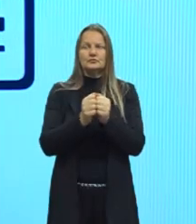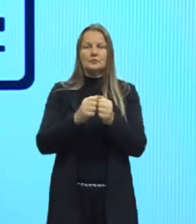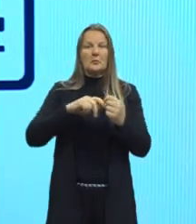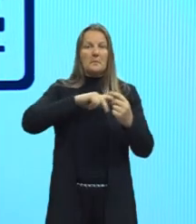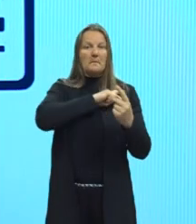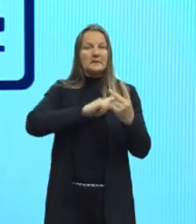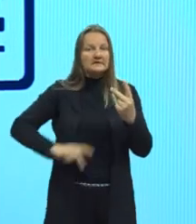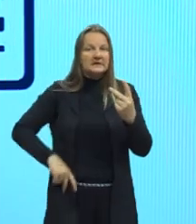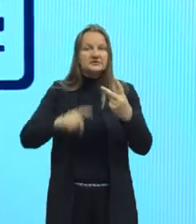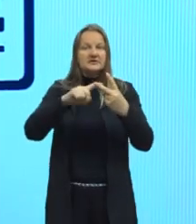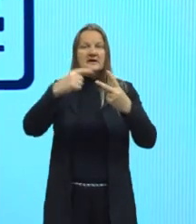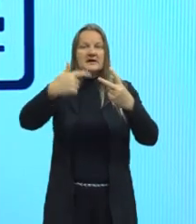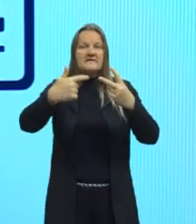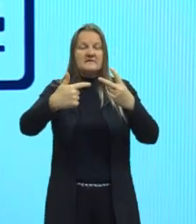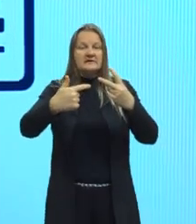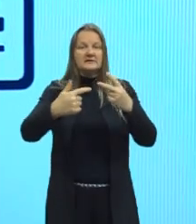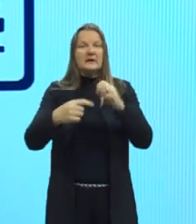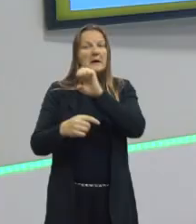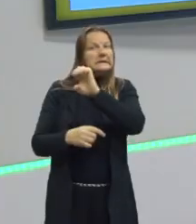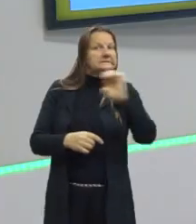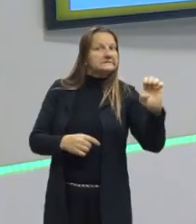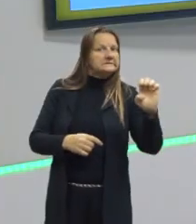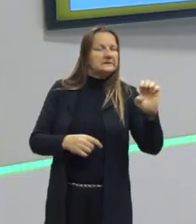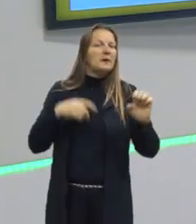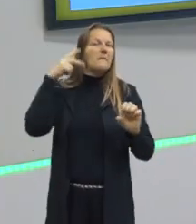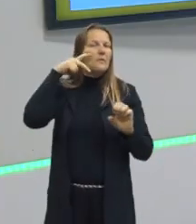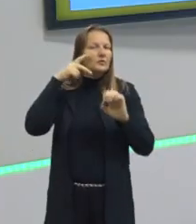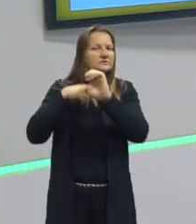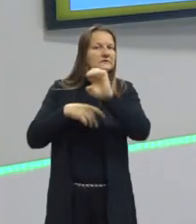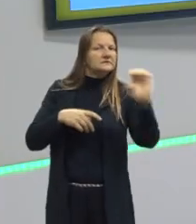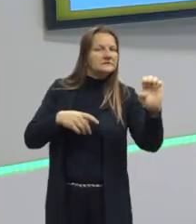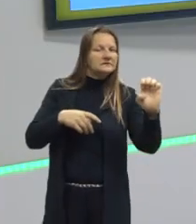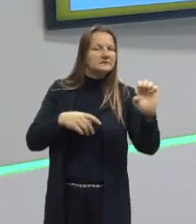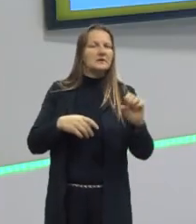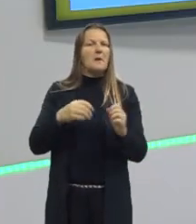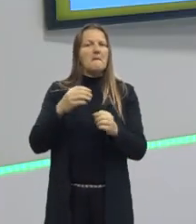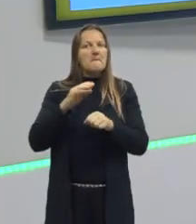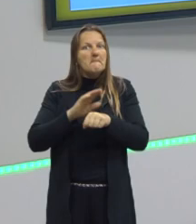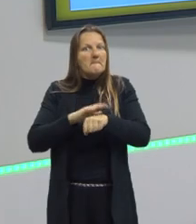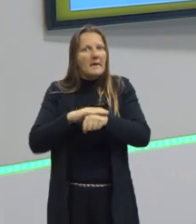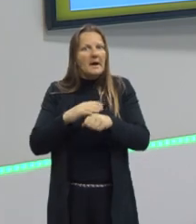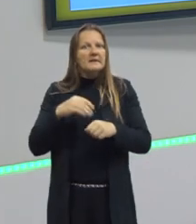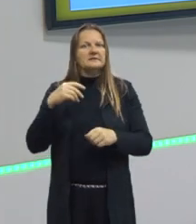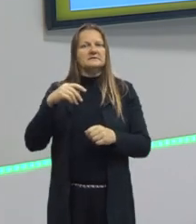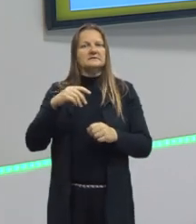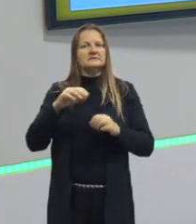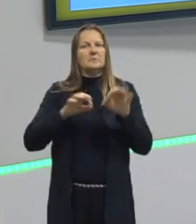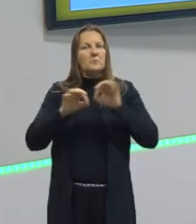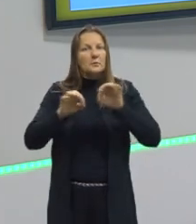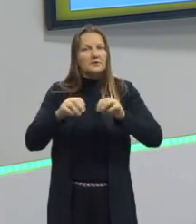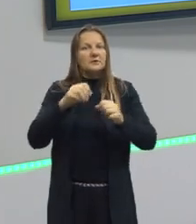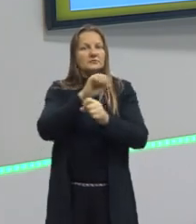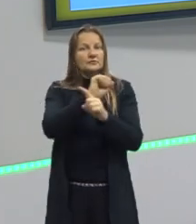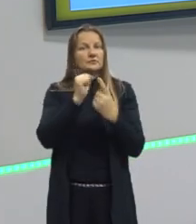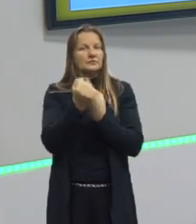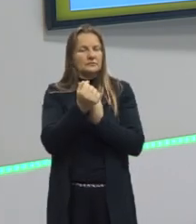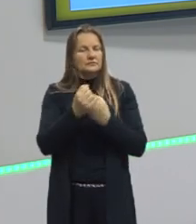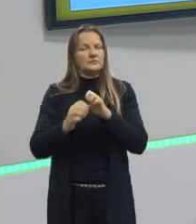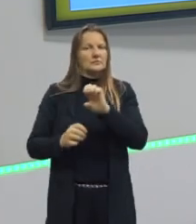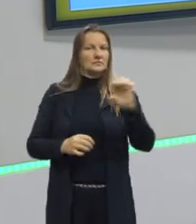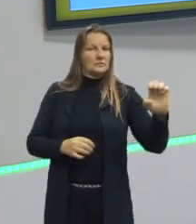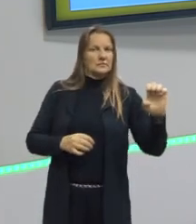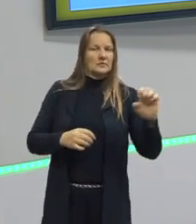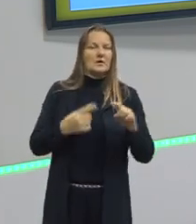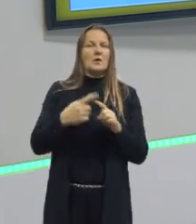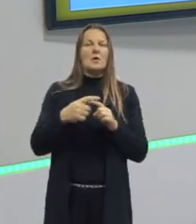de esquerda, tá, eles são governos que, declaradamente, mais de esquerda. Com a